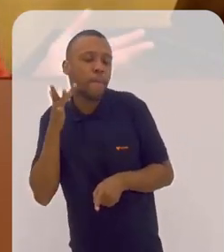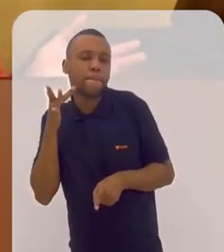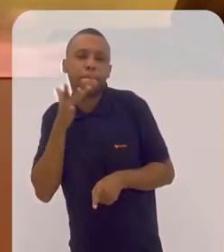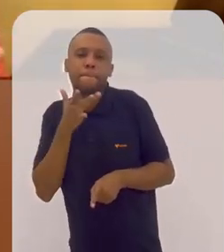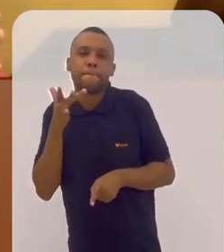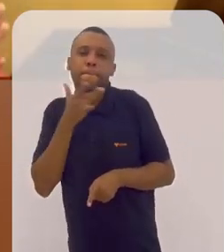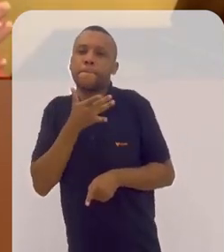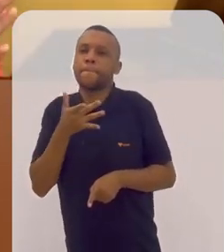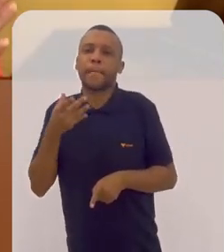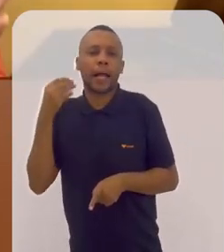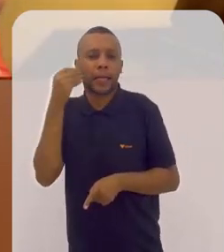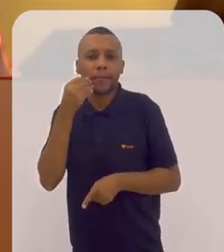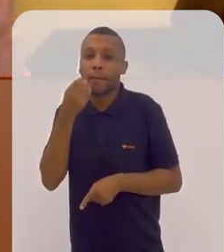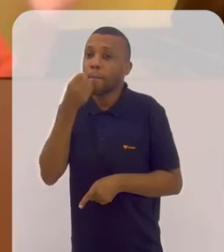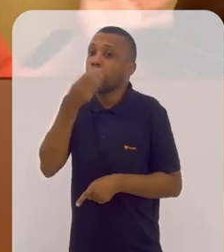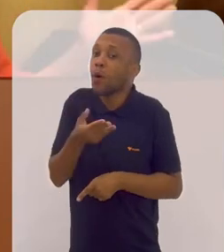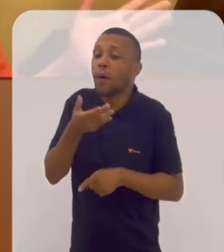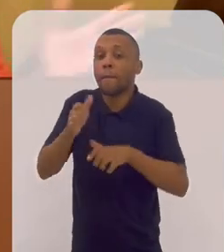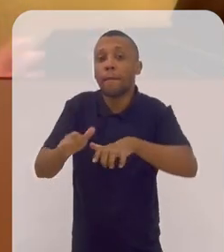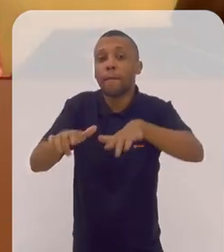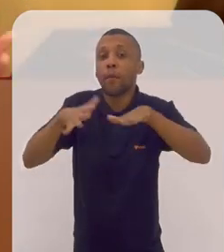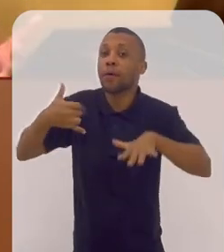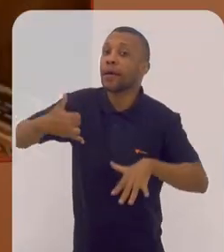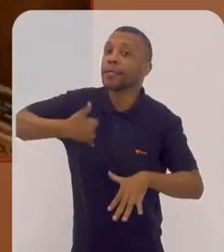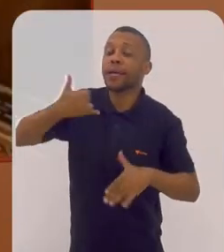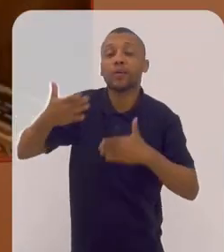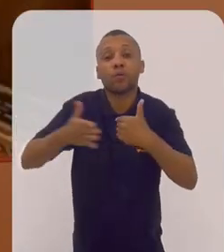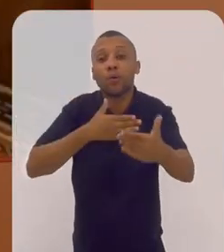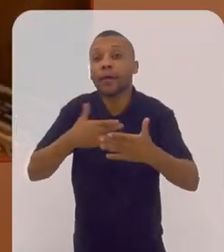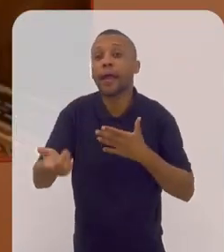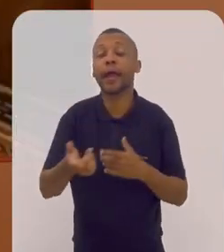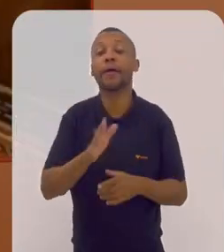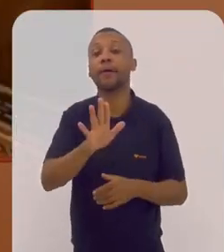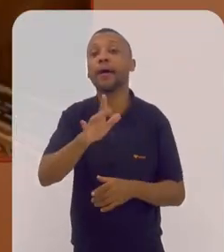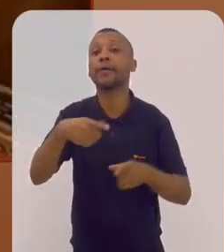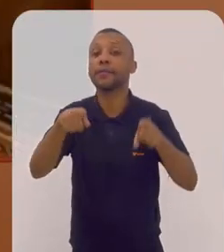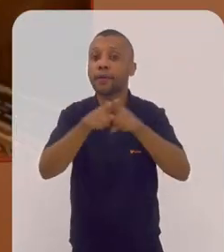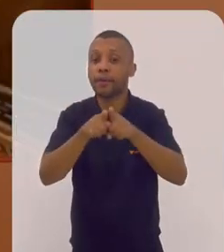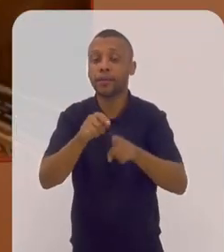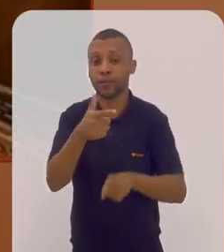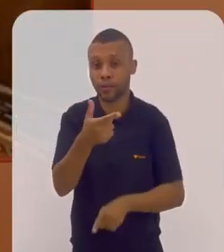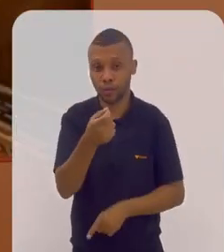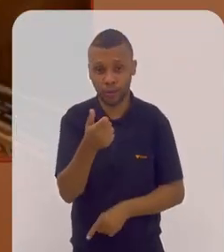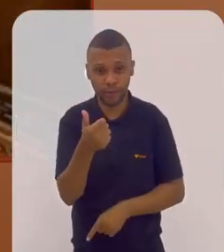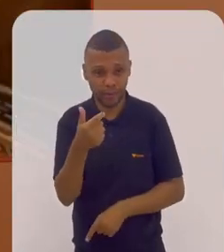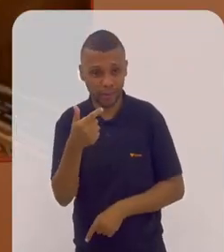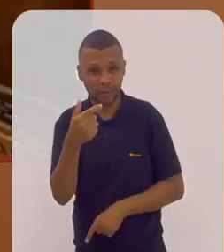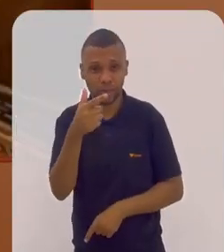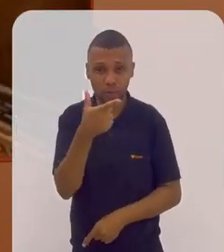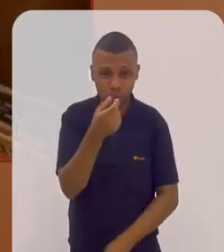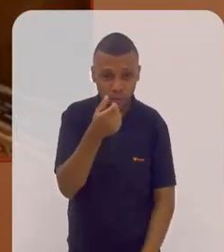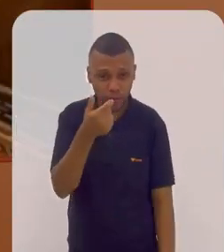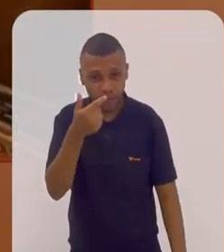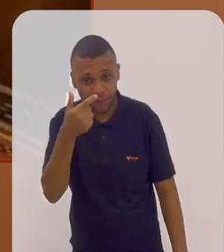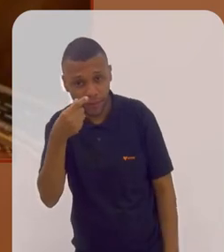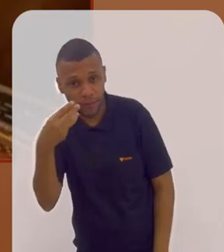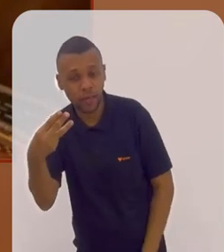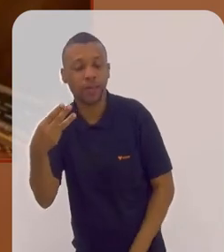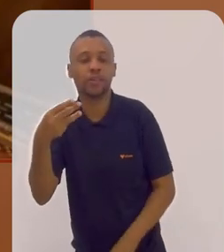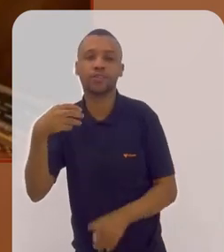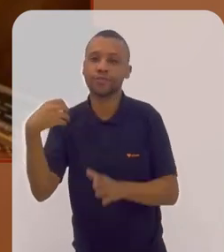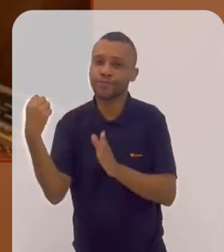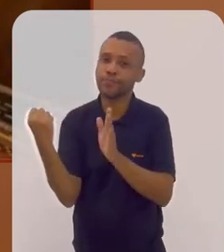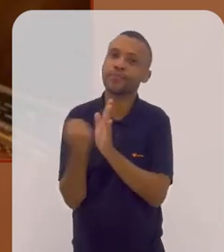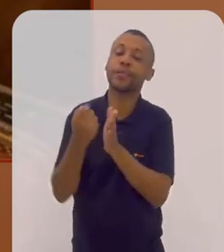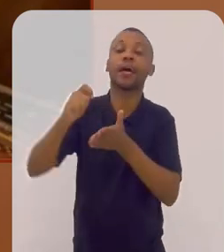é gostado por público de qualquer idade. Aliás, 2023 comemora-se 300 anos das quatro